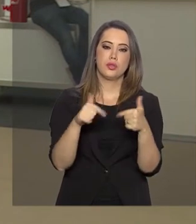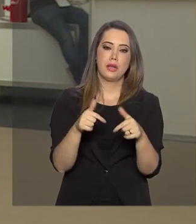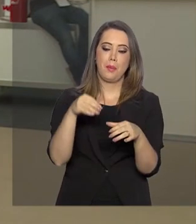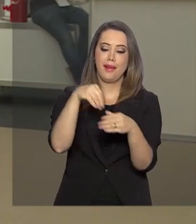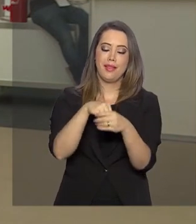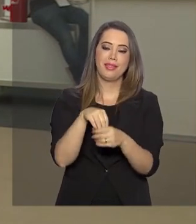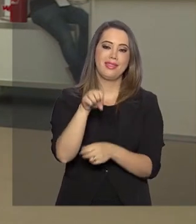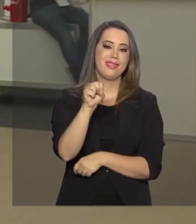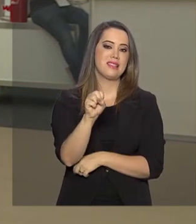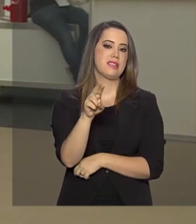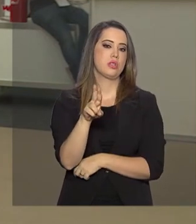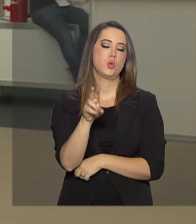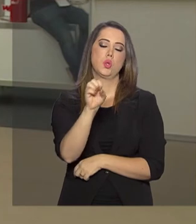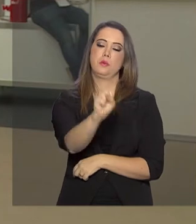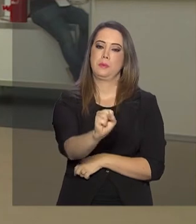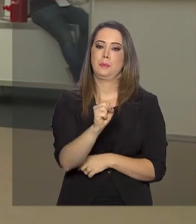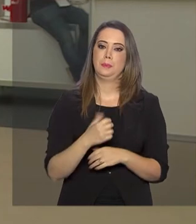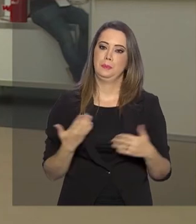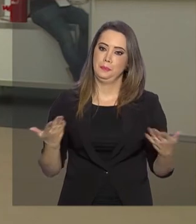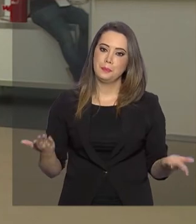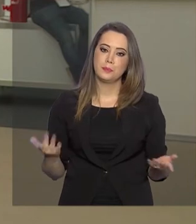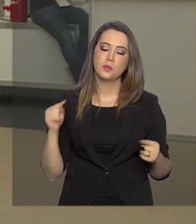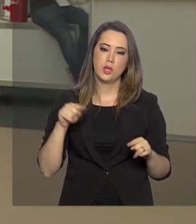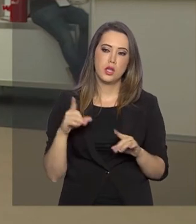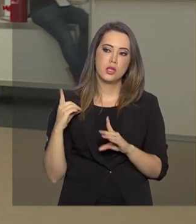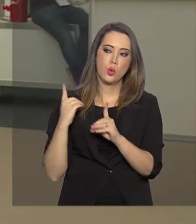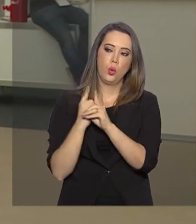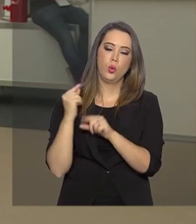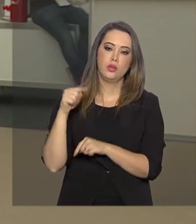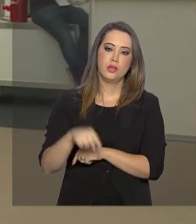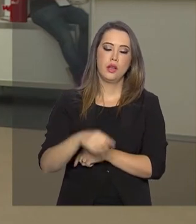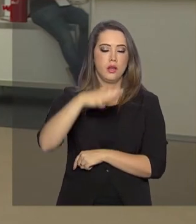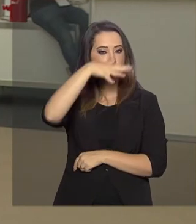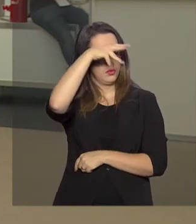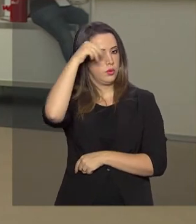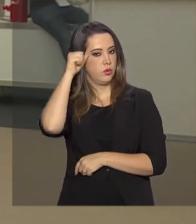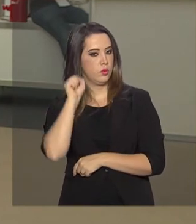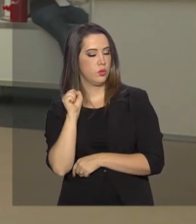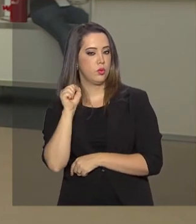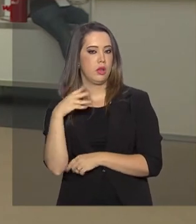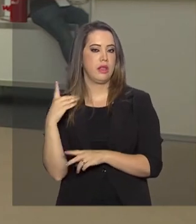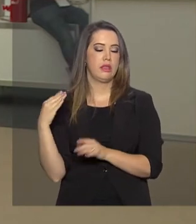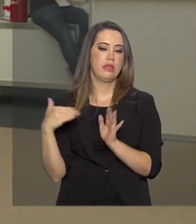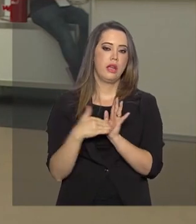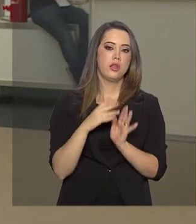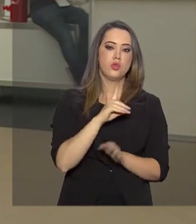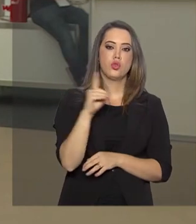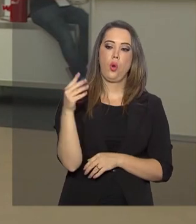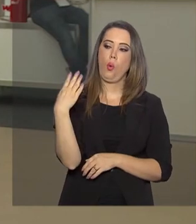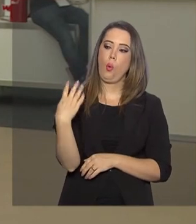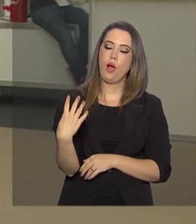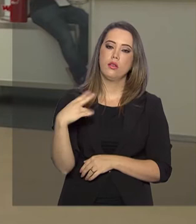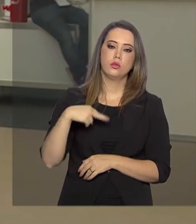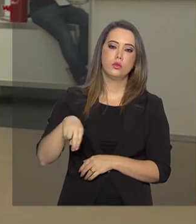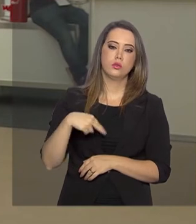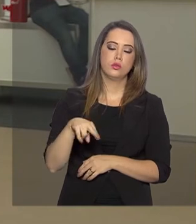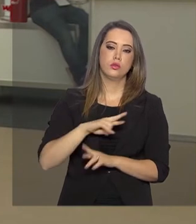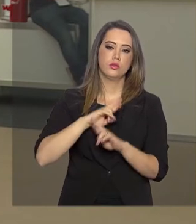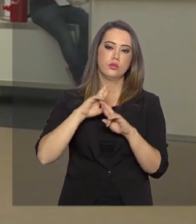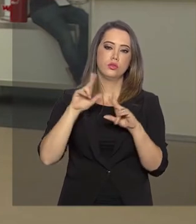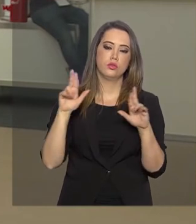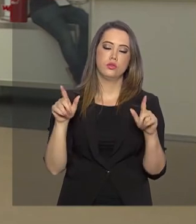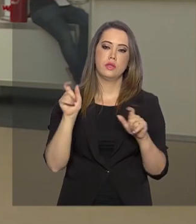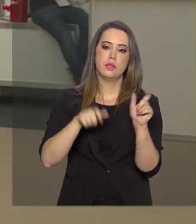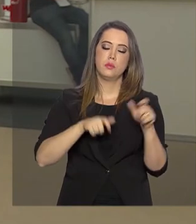Único de Saúde. Esse evento aqui, essa conferência em Campo Grande, segue até o dia 4 de novembro, reunindo vários